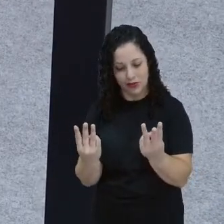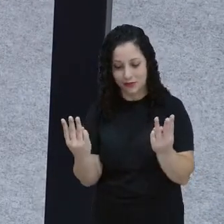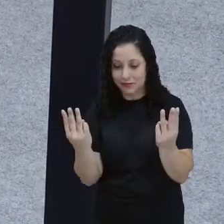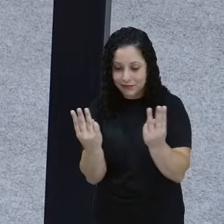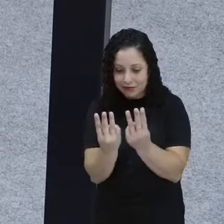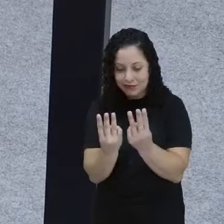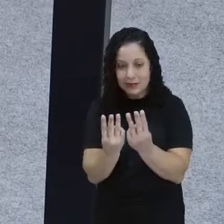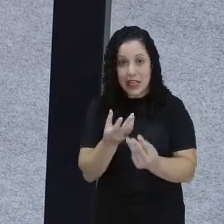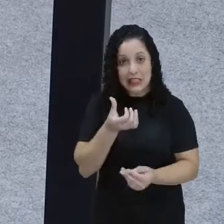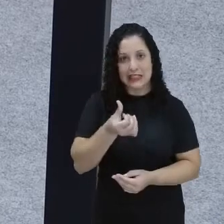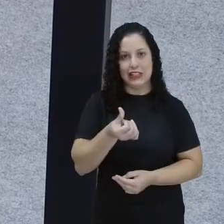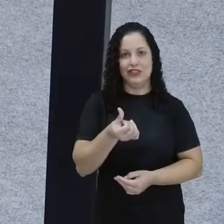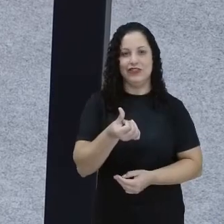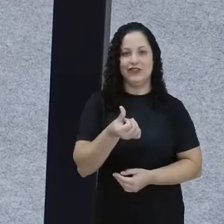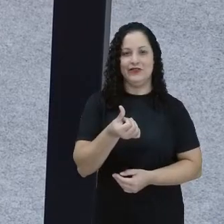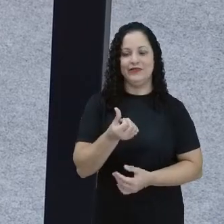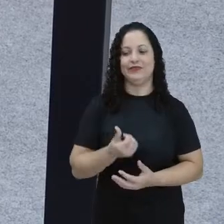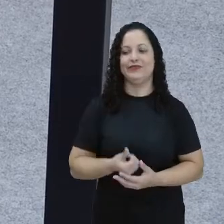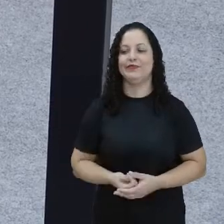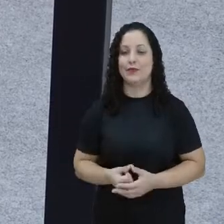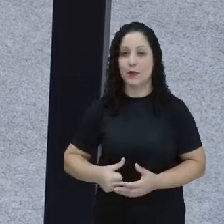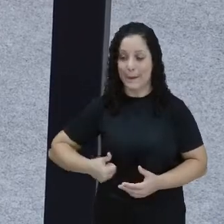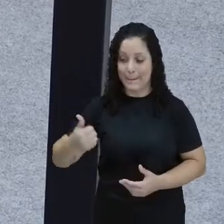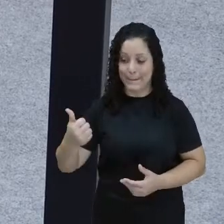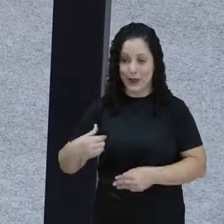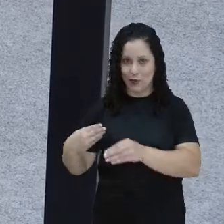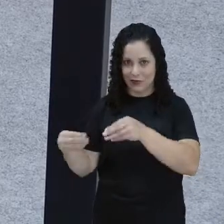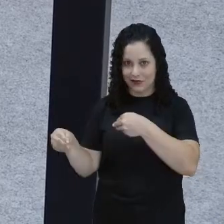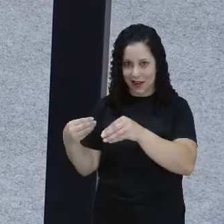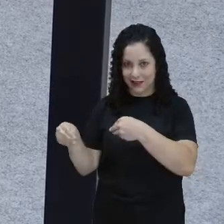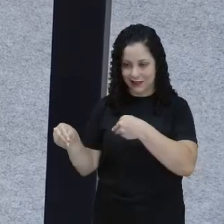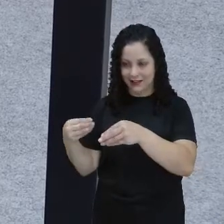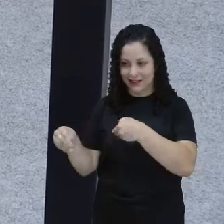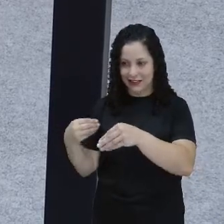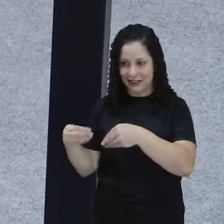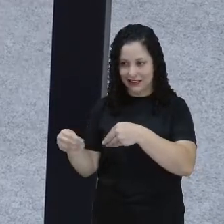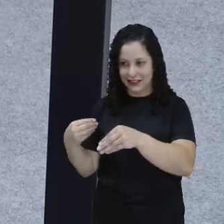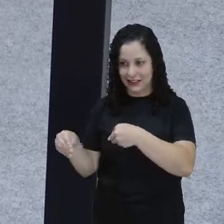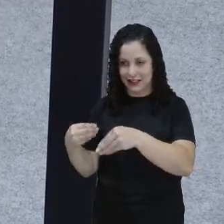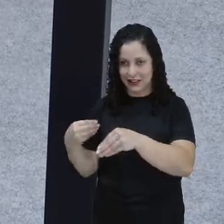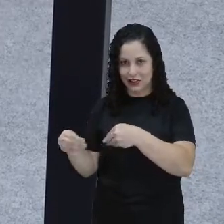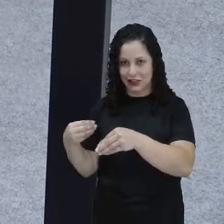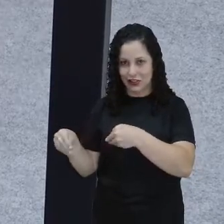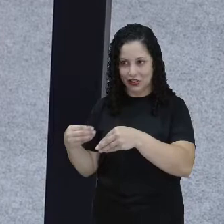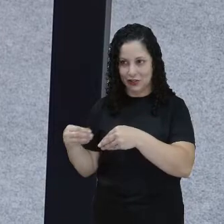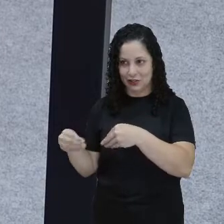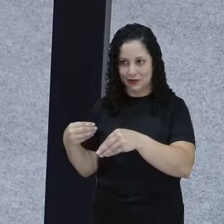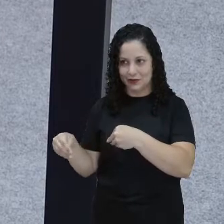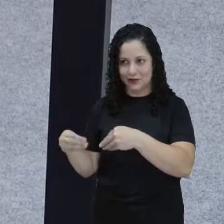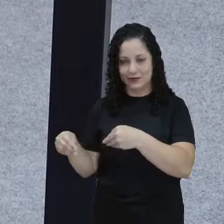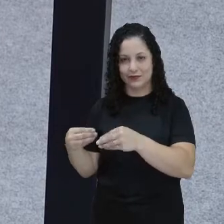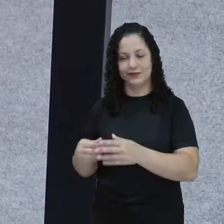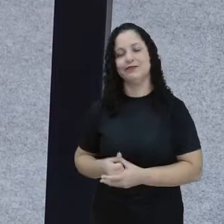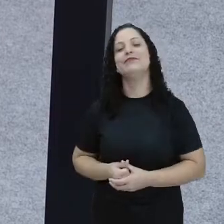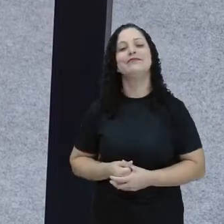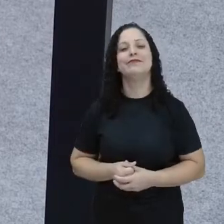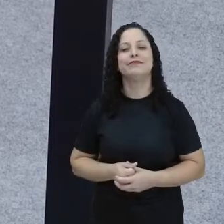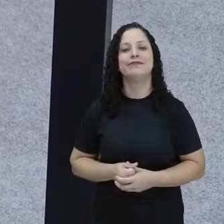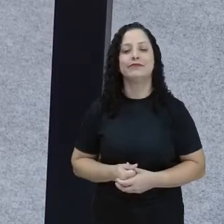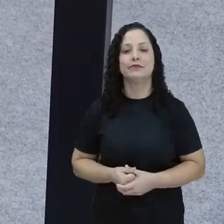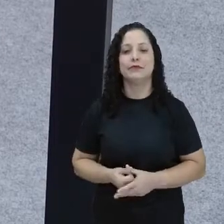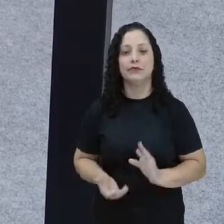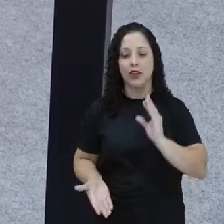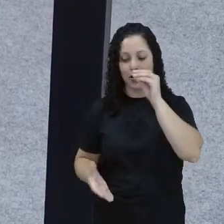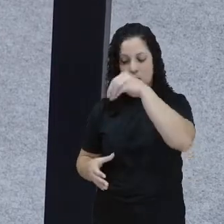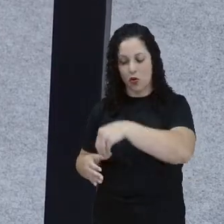cinco, seis. Então, no primeiro saquinho, vou colocar aqui. Quer ajuda? Não, por enquanto não, obrigada. Eu vou